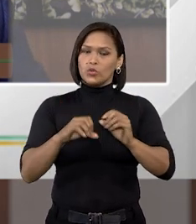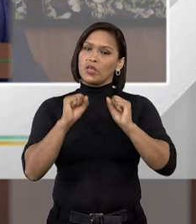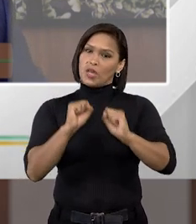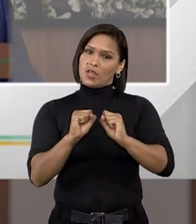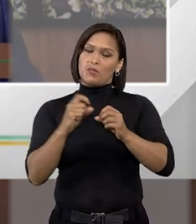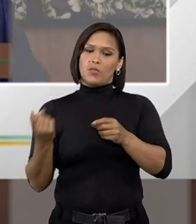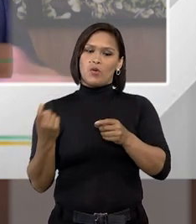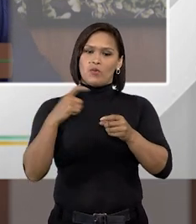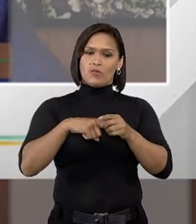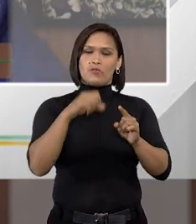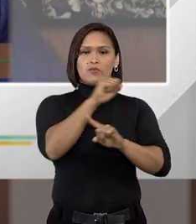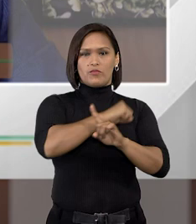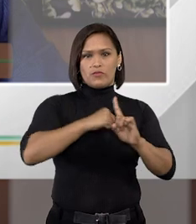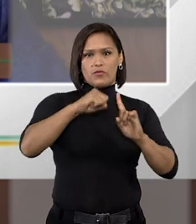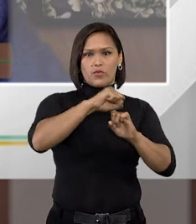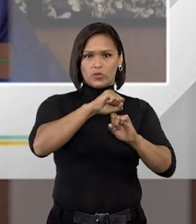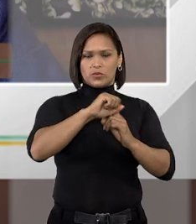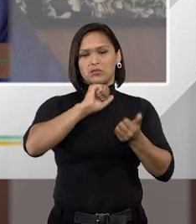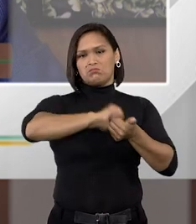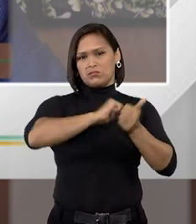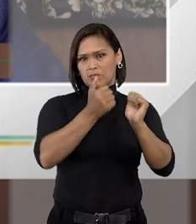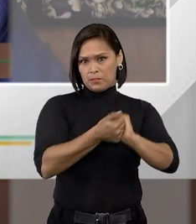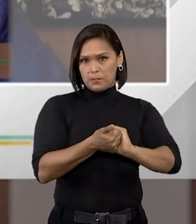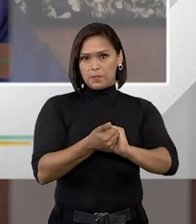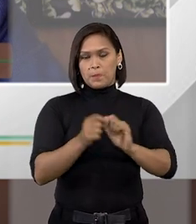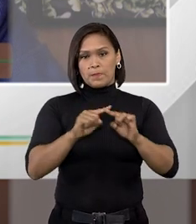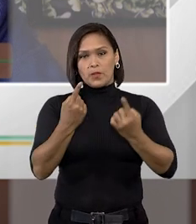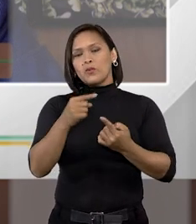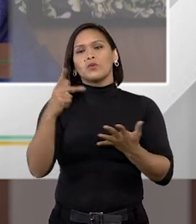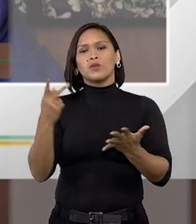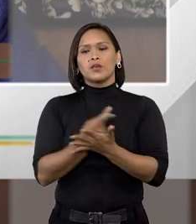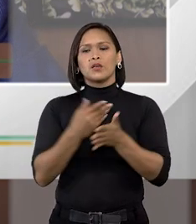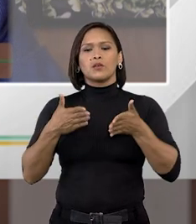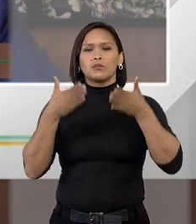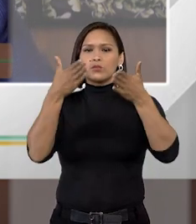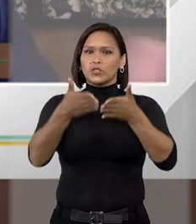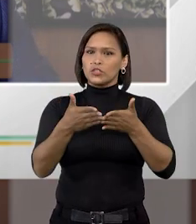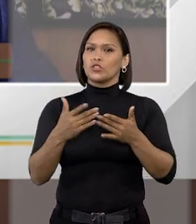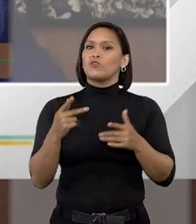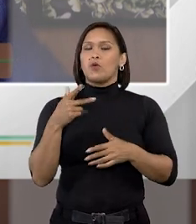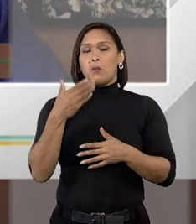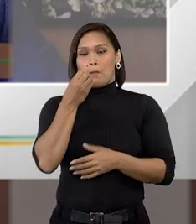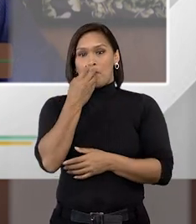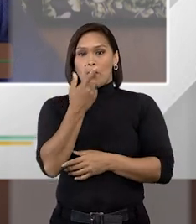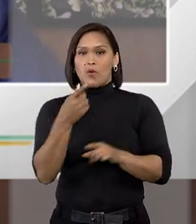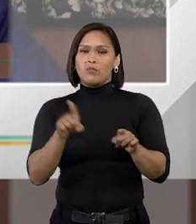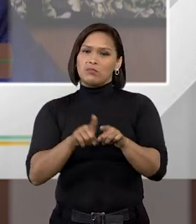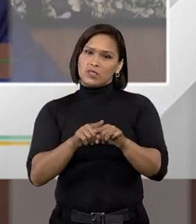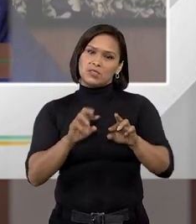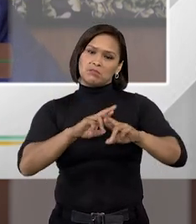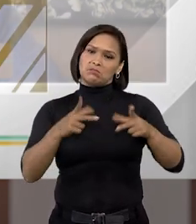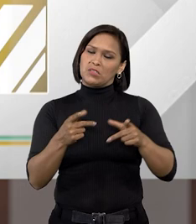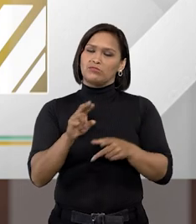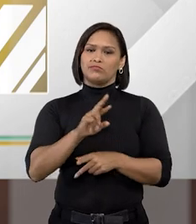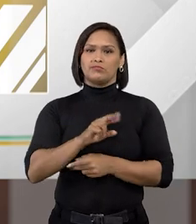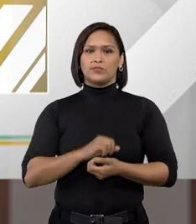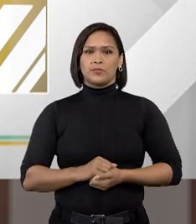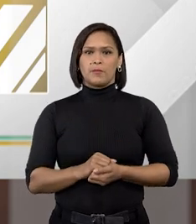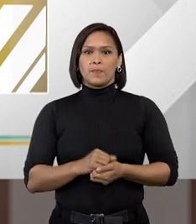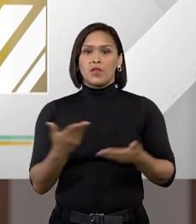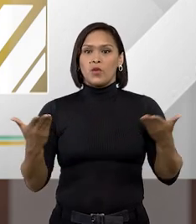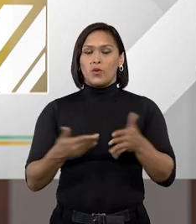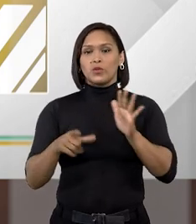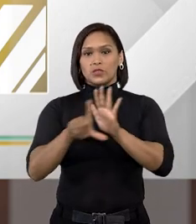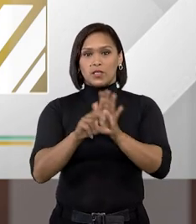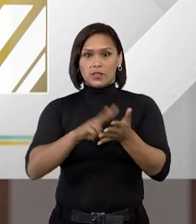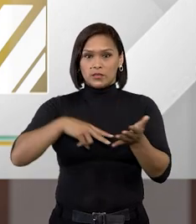estar mais apta para a sociedade. O que é um objetivo muito nobre, mas também um tanto quanto utópico. Hoje, a